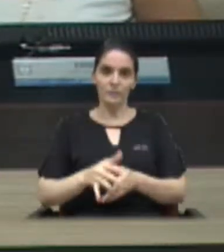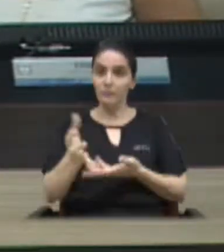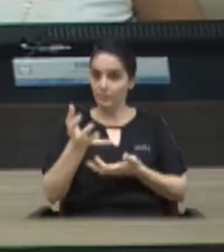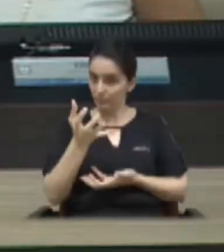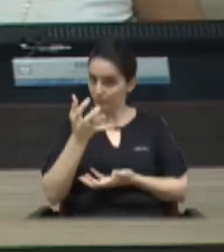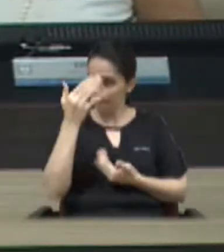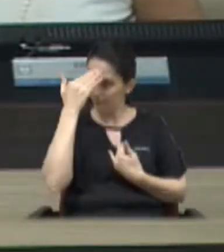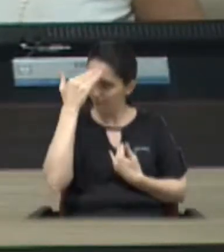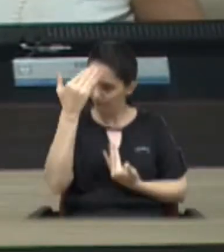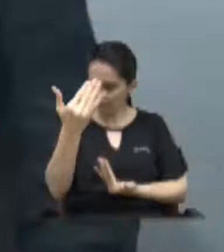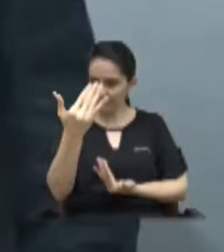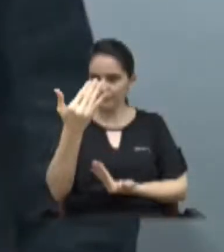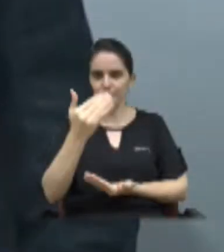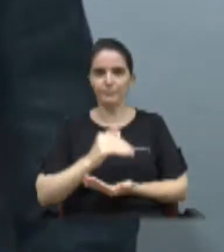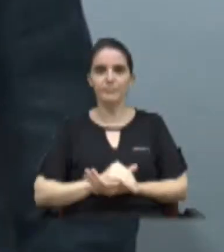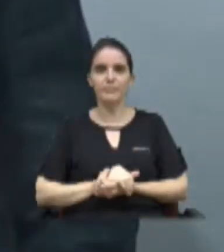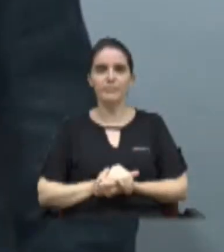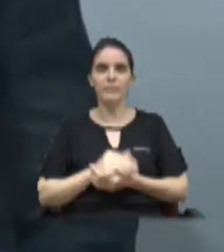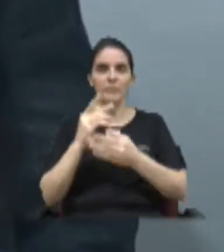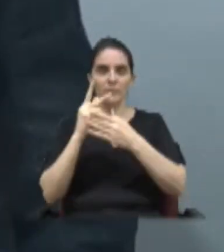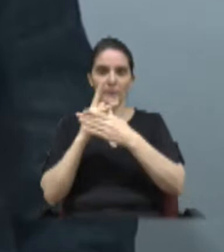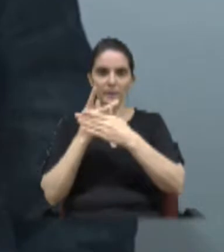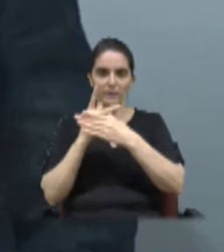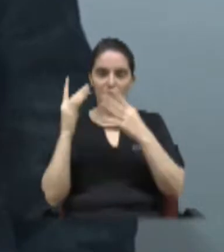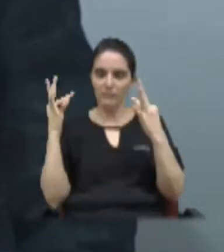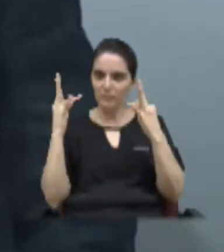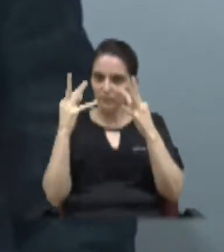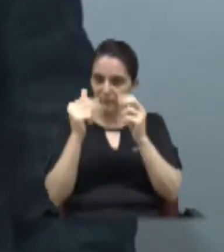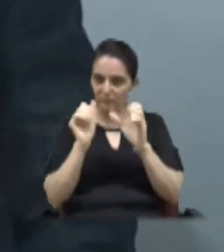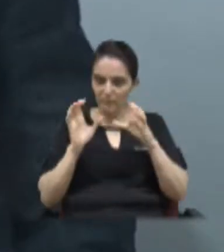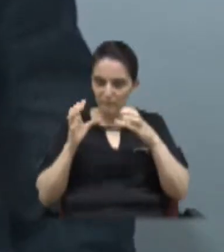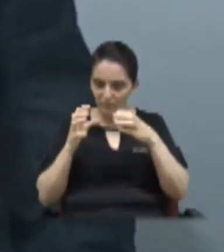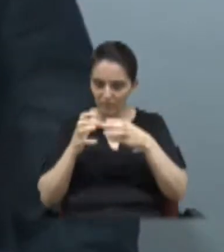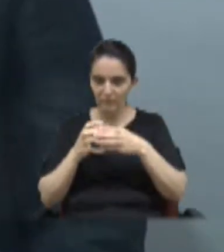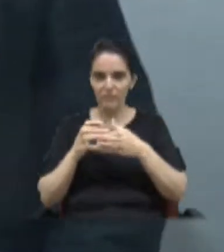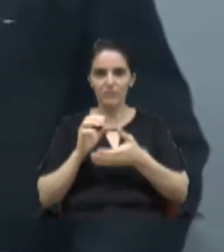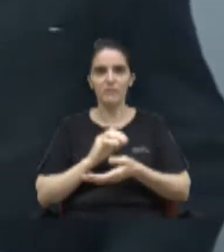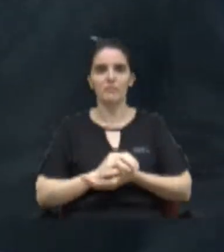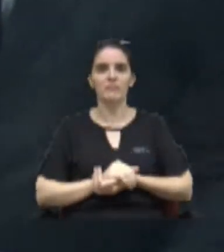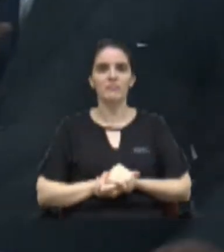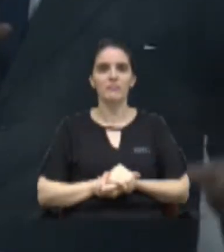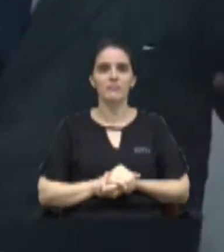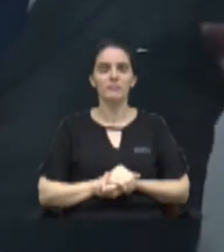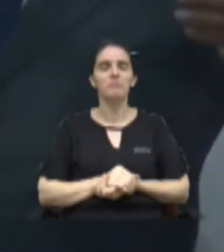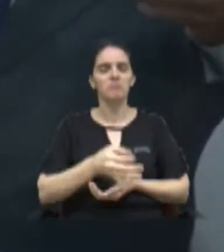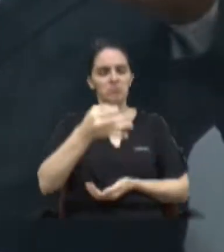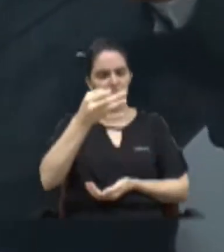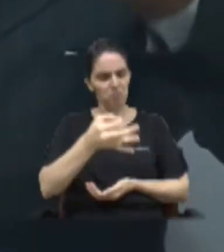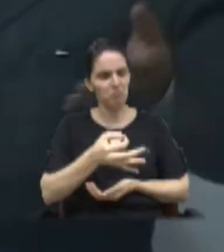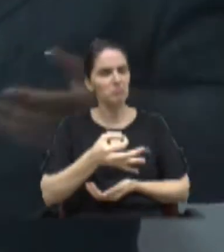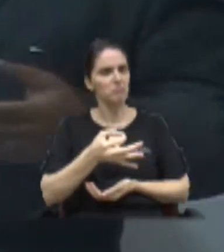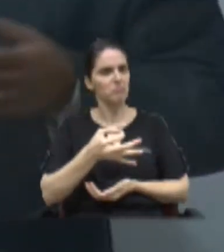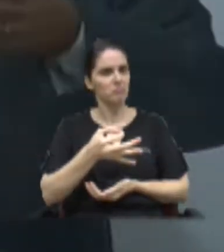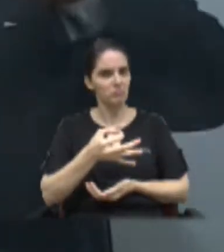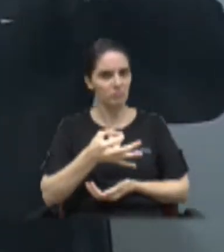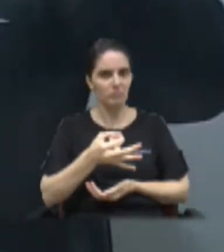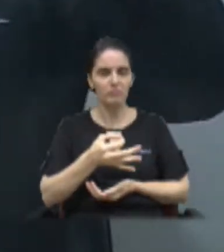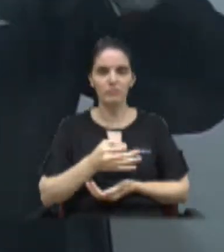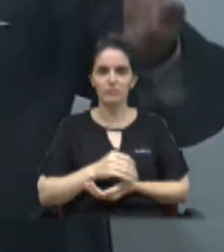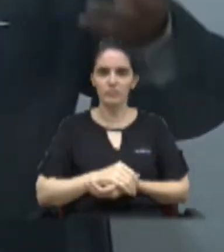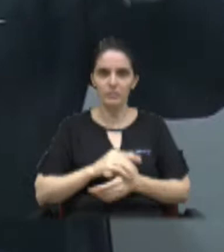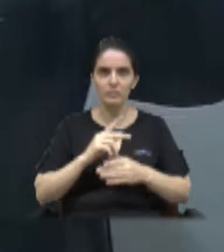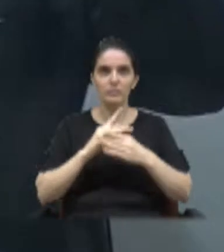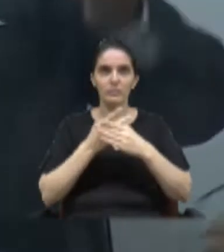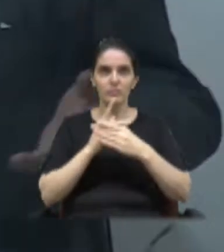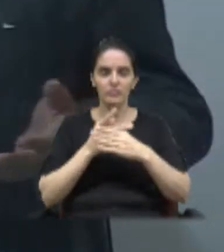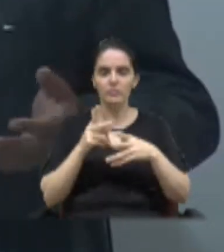agradecer aqui o vereador Helder Helder e toda a comissão. Realmente, vereador, a sua disposição, a sua